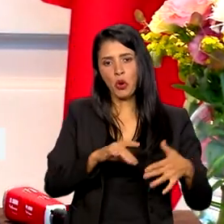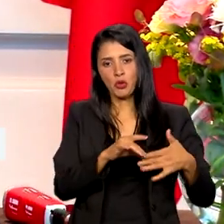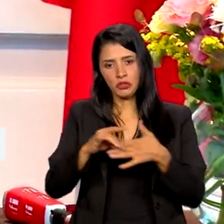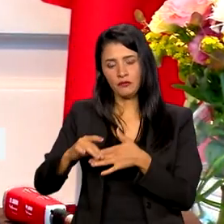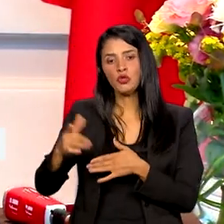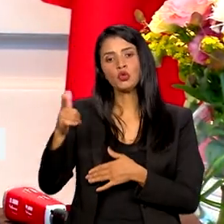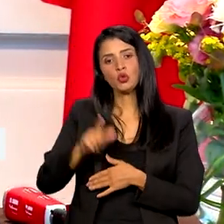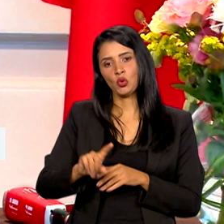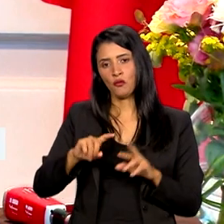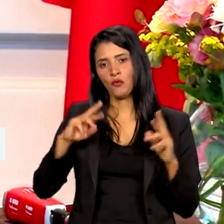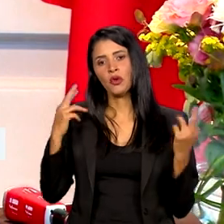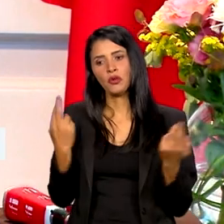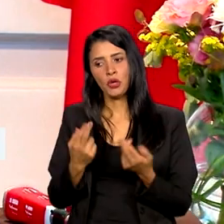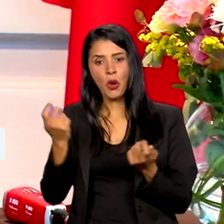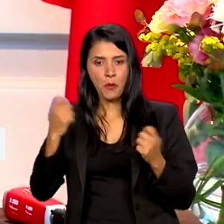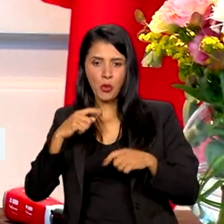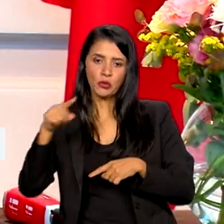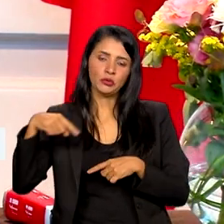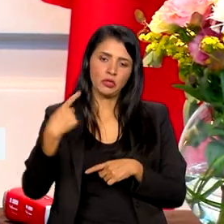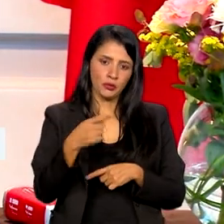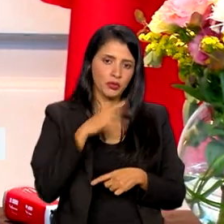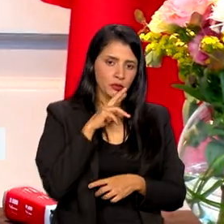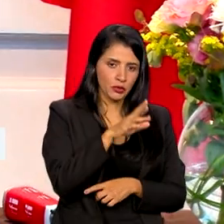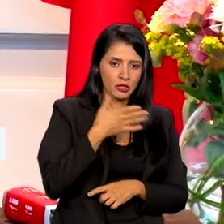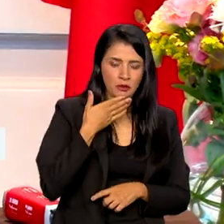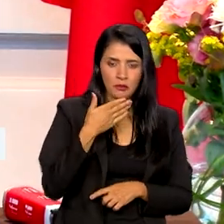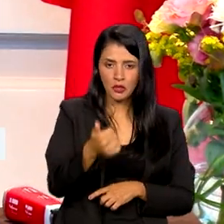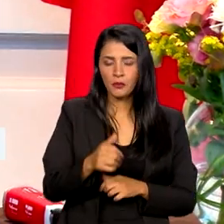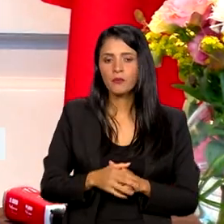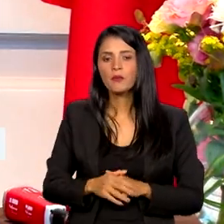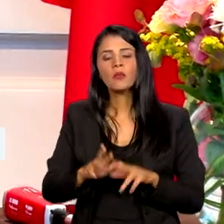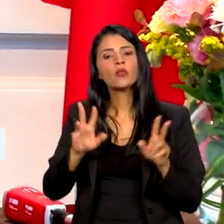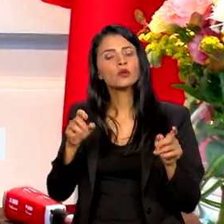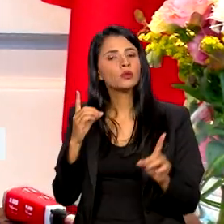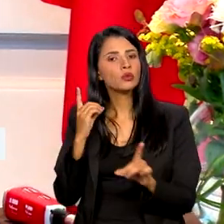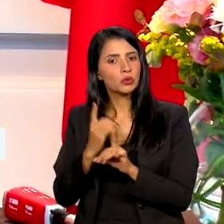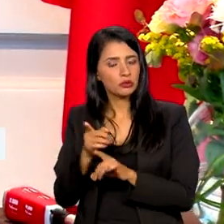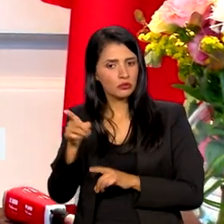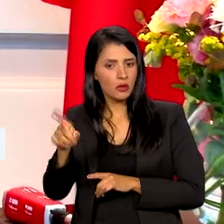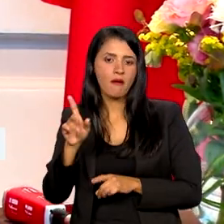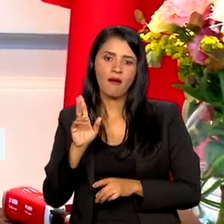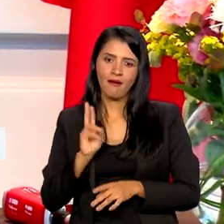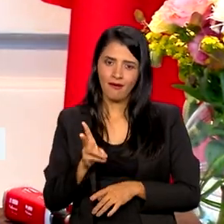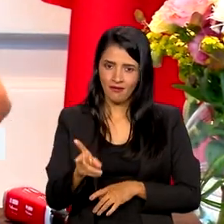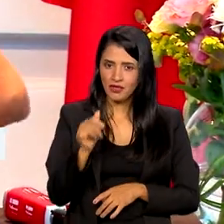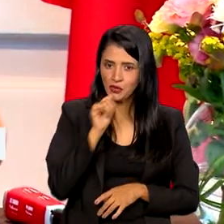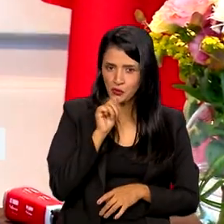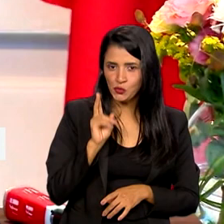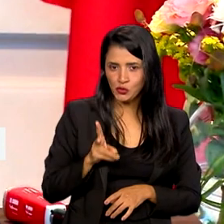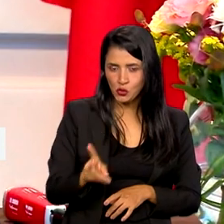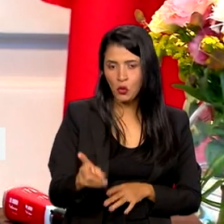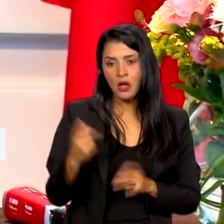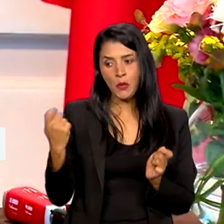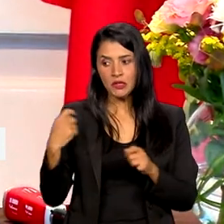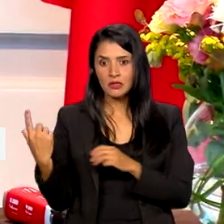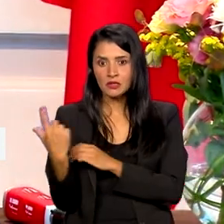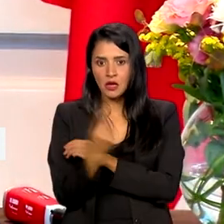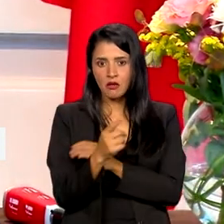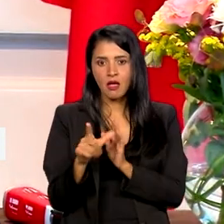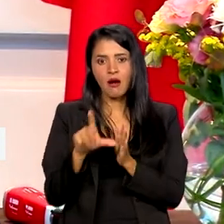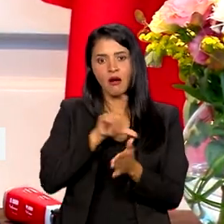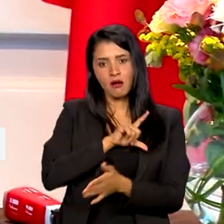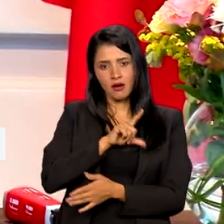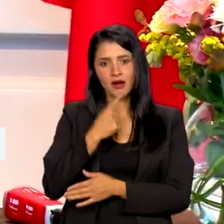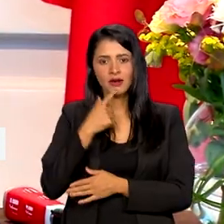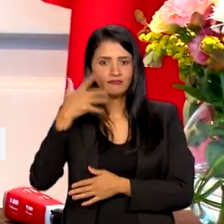mais uma reunião com ela e posso lhe responder isso melhor concretamente depois. Sobre o encontro, ainda está acontecendo, eu tive que me retirar um pouco antes